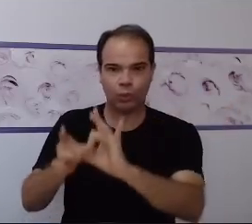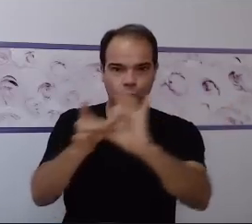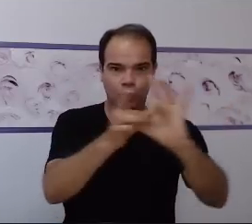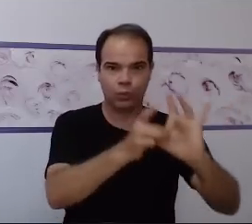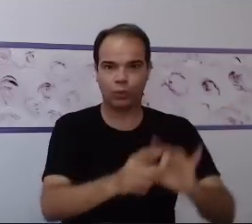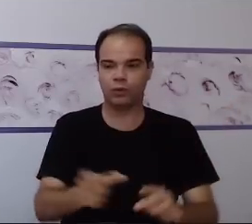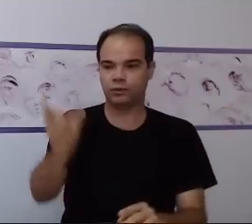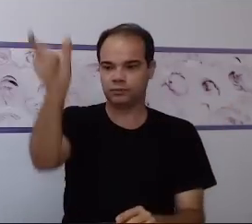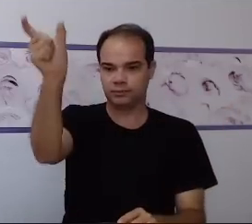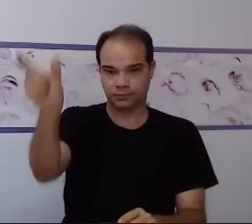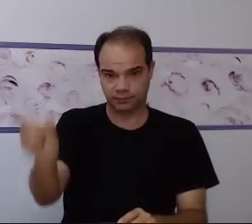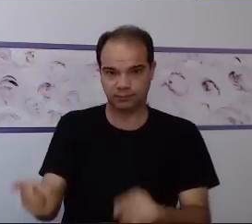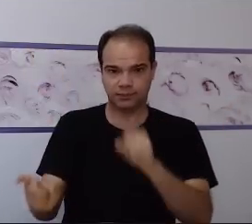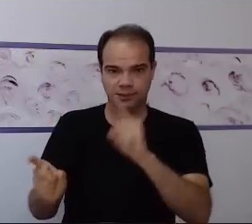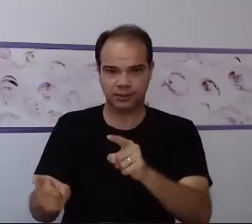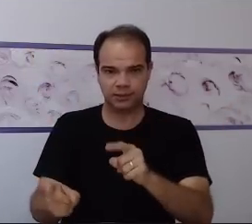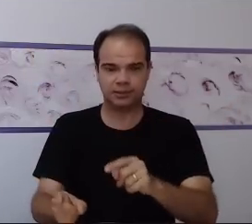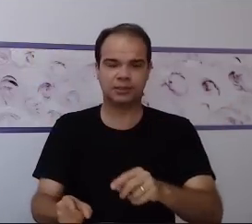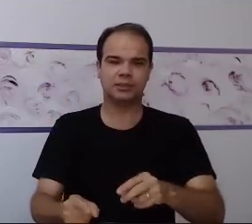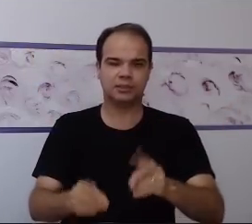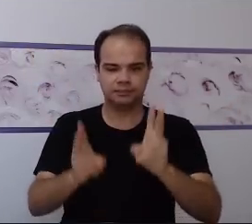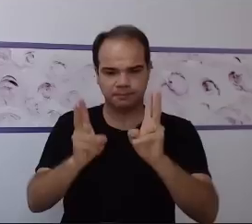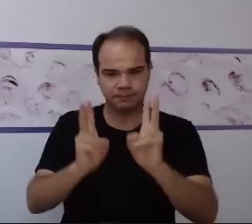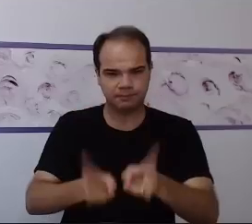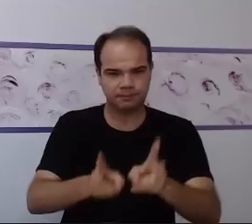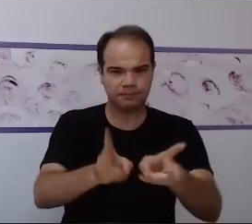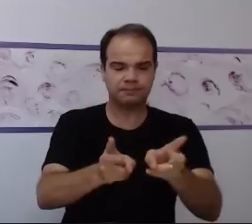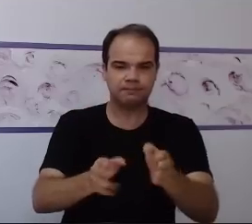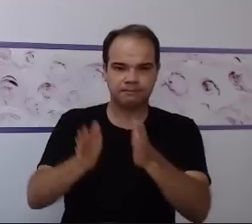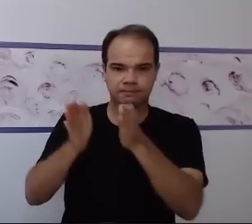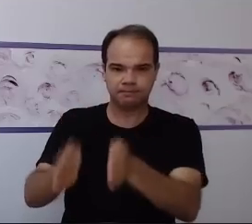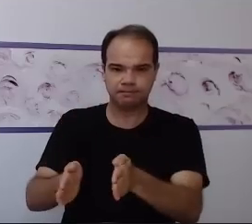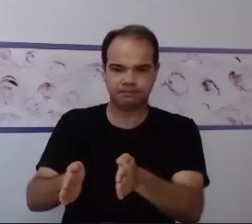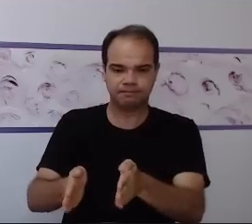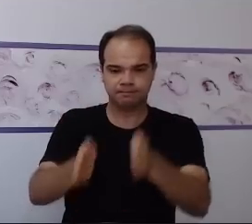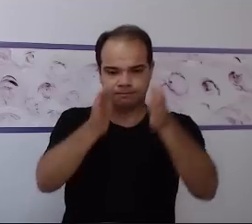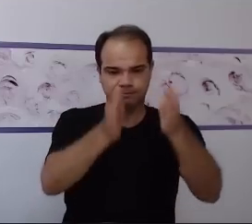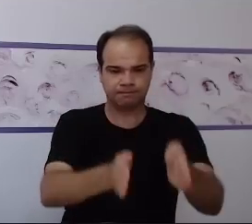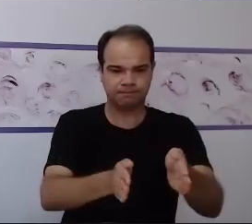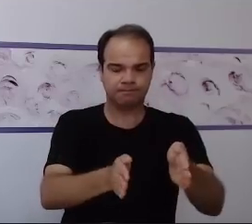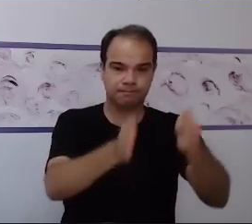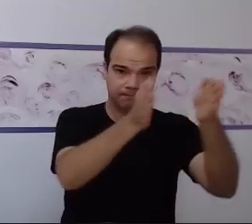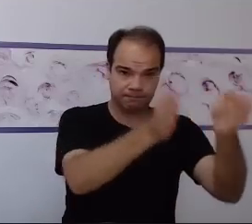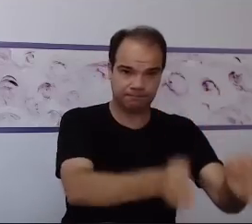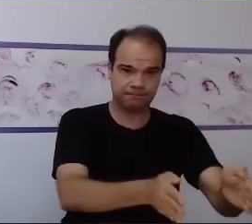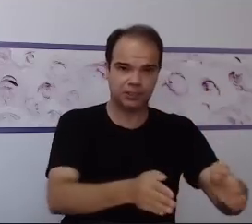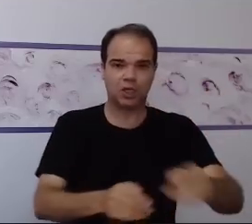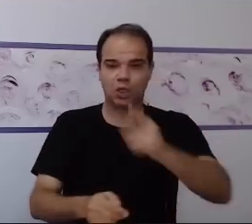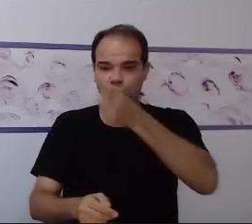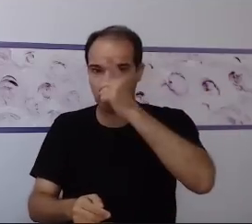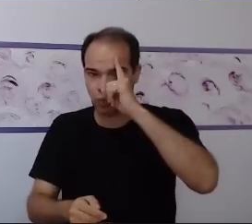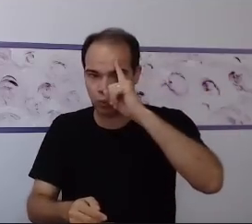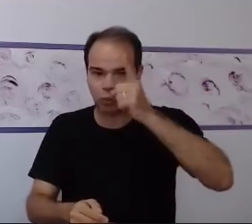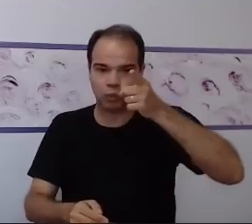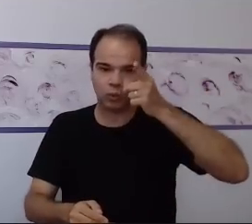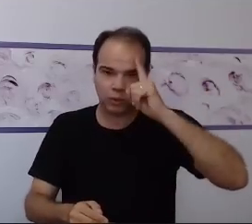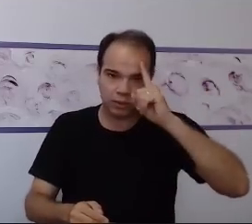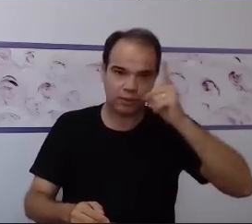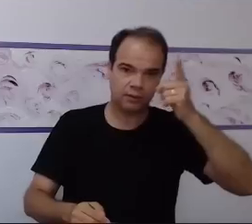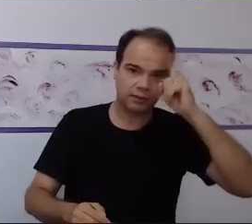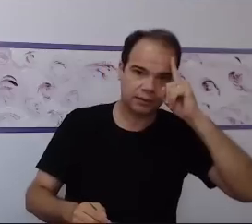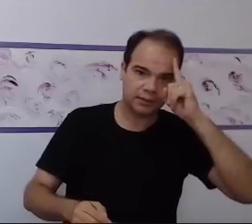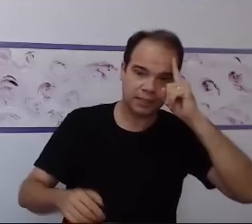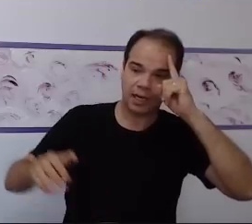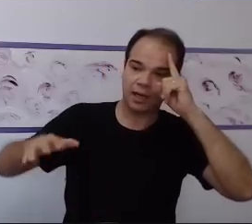apresenta um comportamento repetitivo. Digamos que são rituais para que essa absorção de conhecimento possa